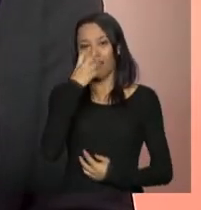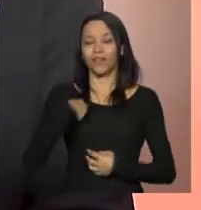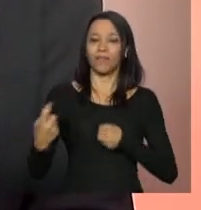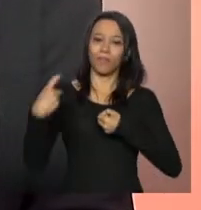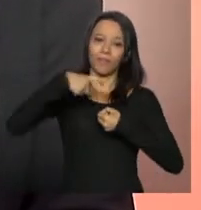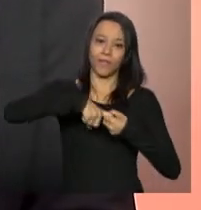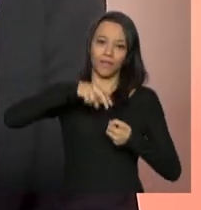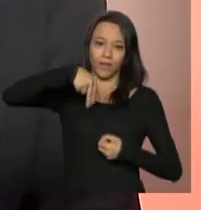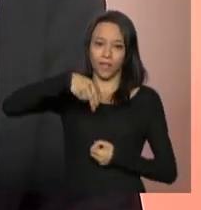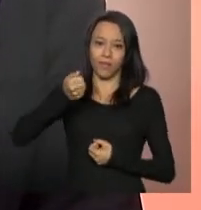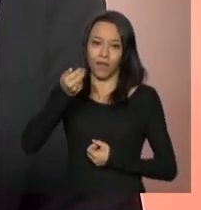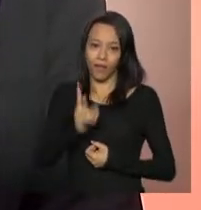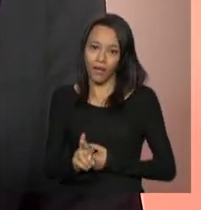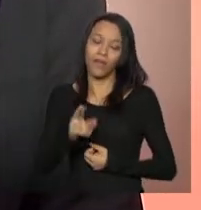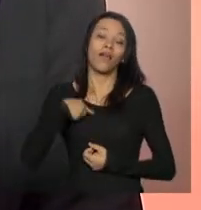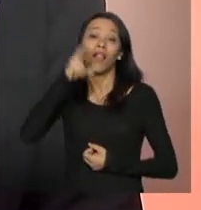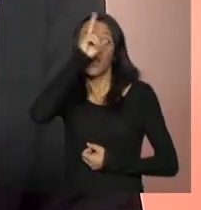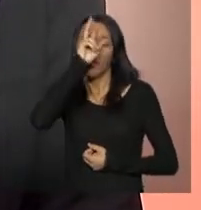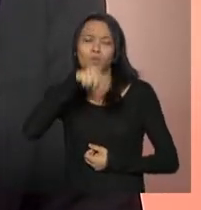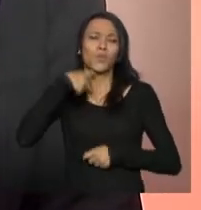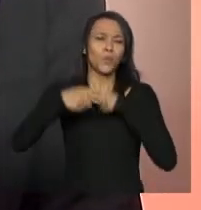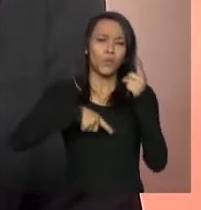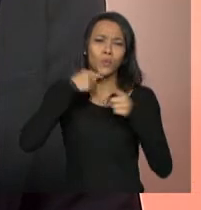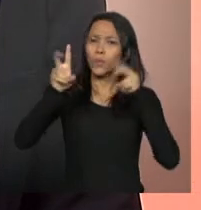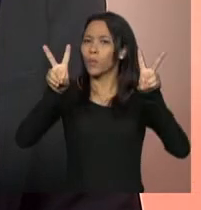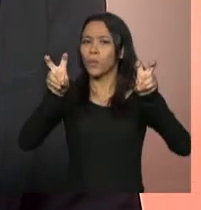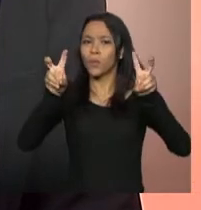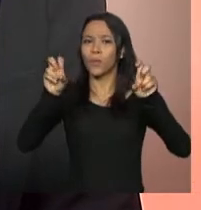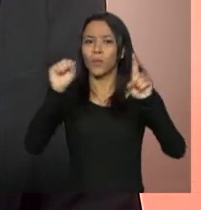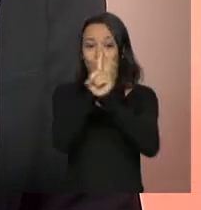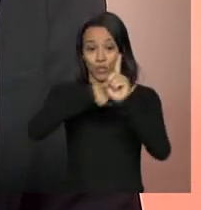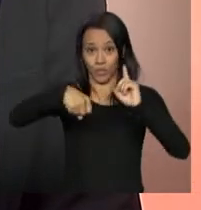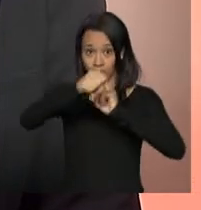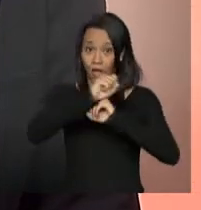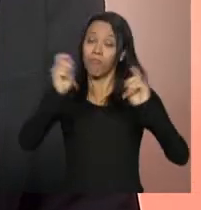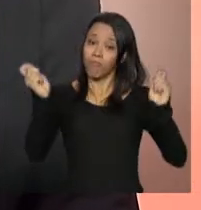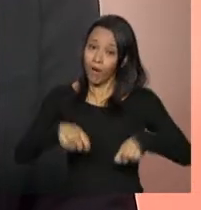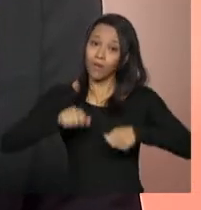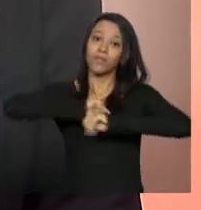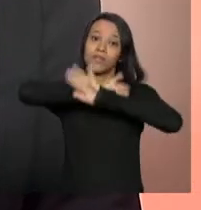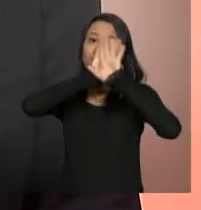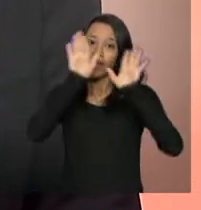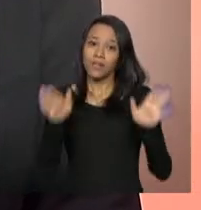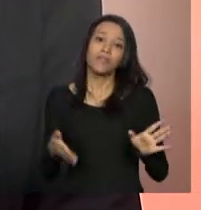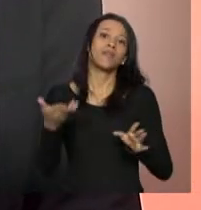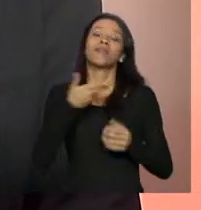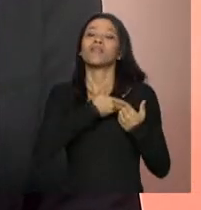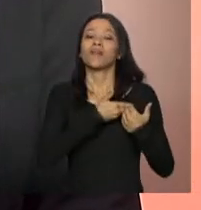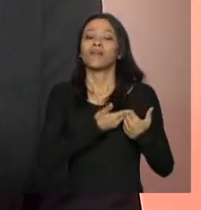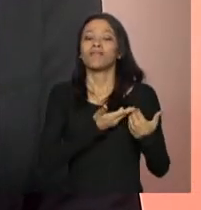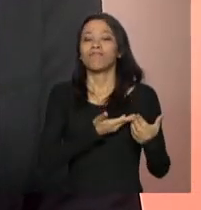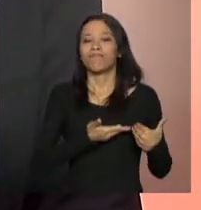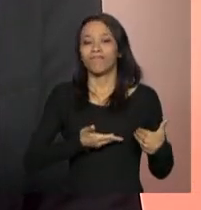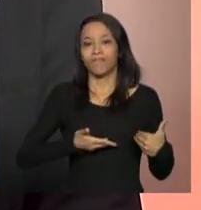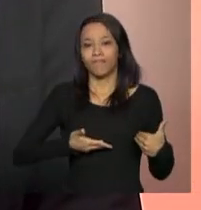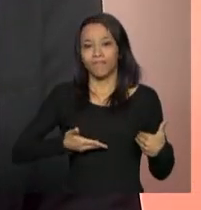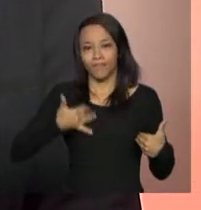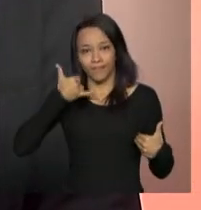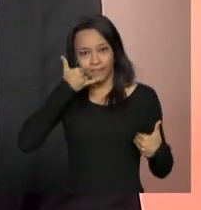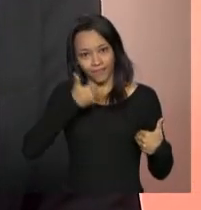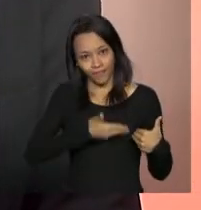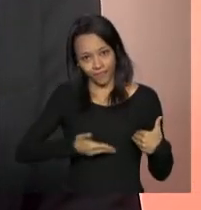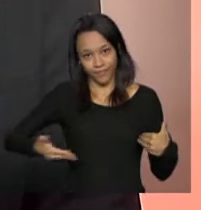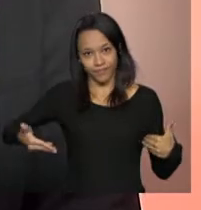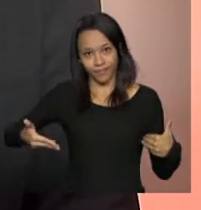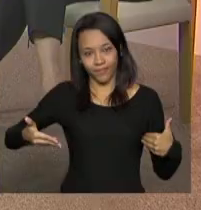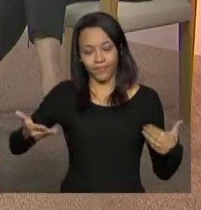NBR lembrando que dúvidas sobre o tema assistência social podem ser esclarecidas pelo 0800 707 2003